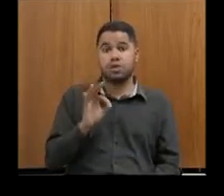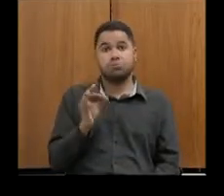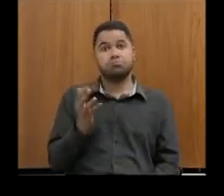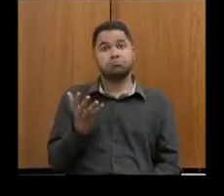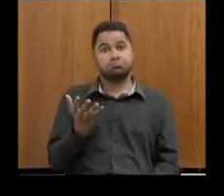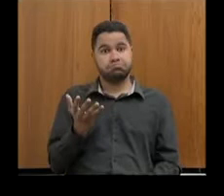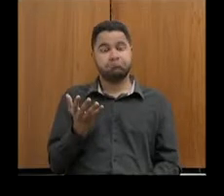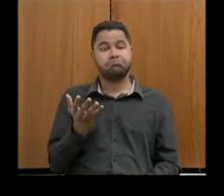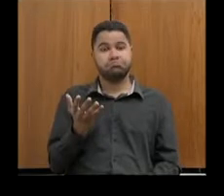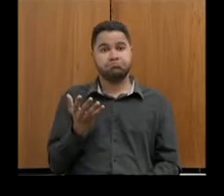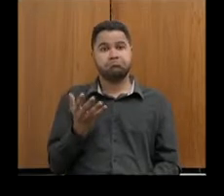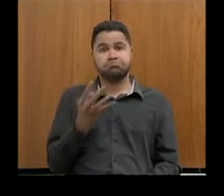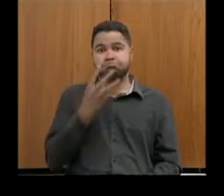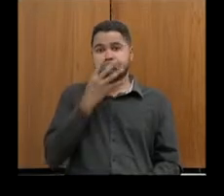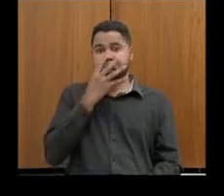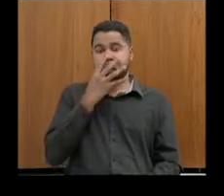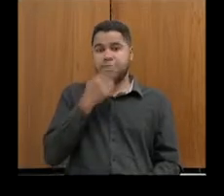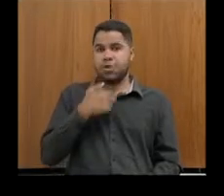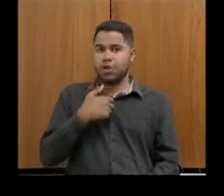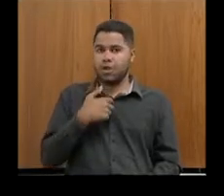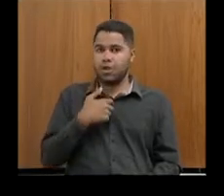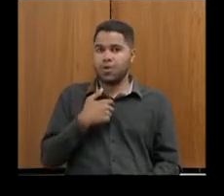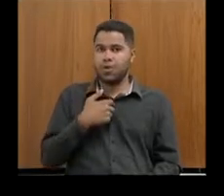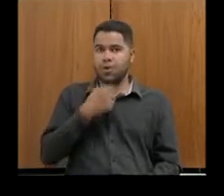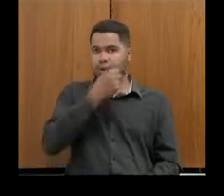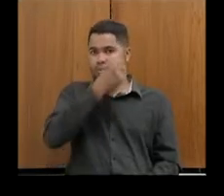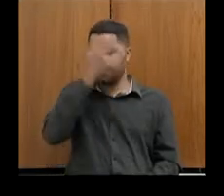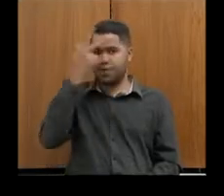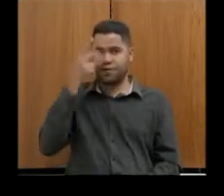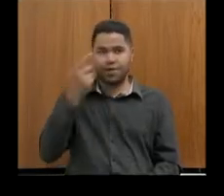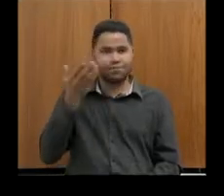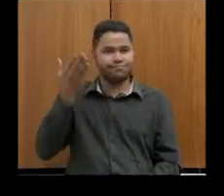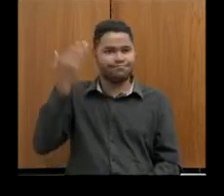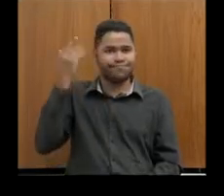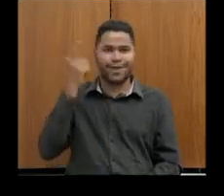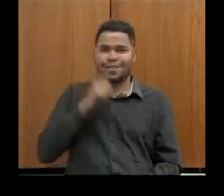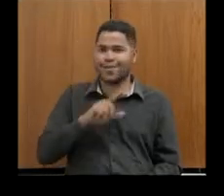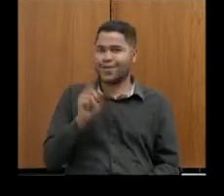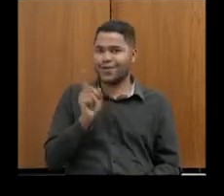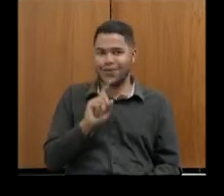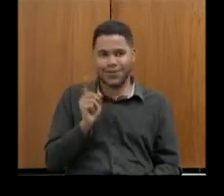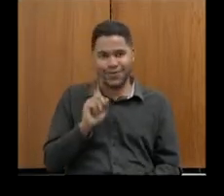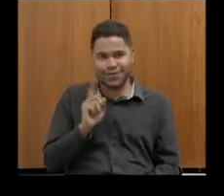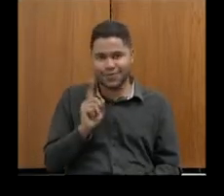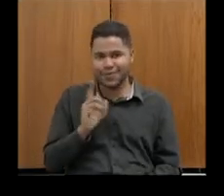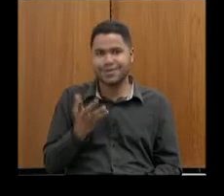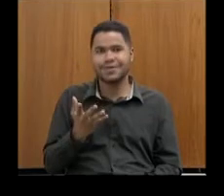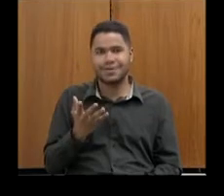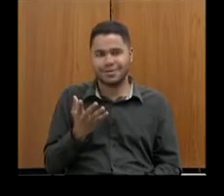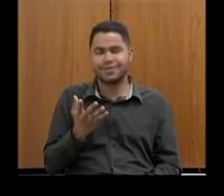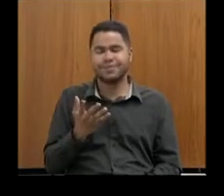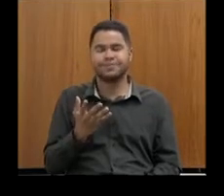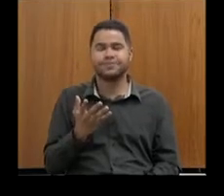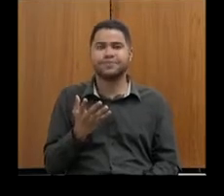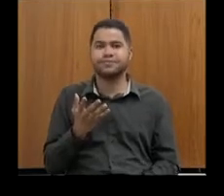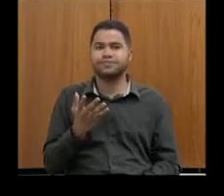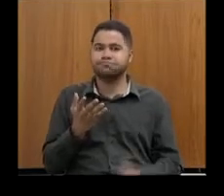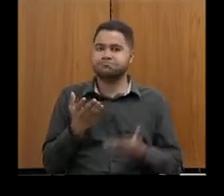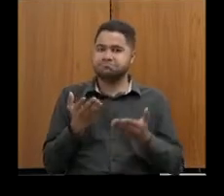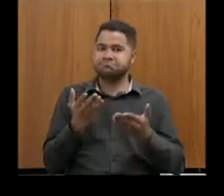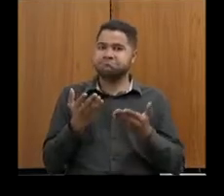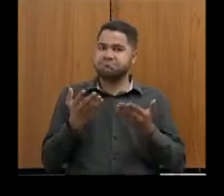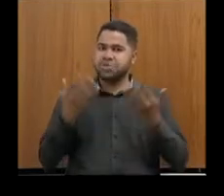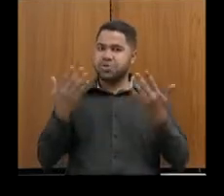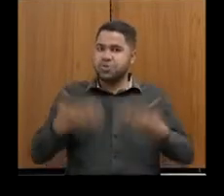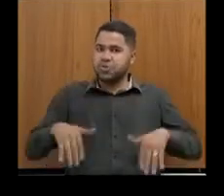é algo assim, porque eu confesso que como prefeito eu não consegui fazer a tamanha, a tamanha, a